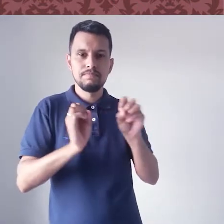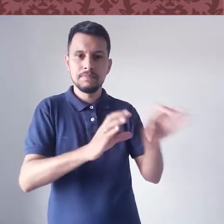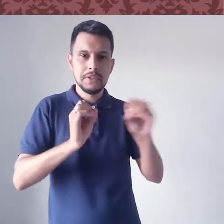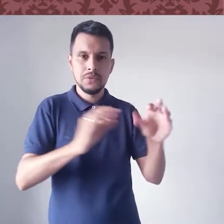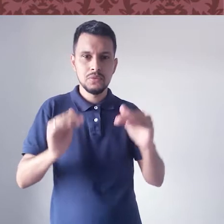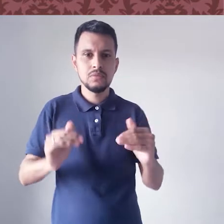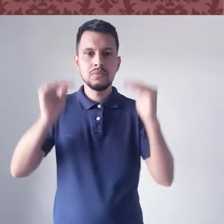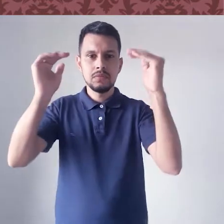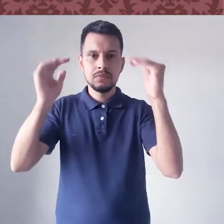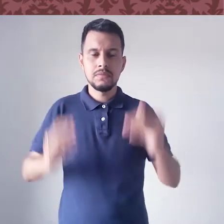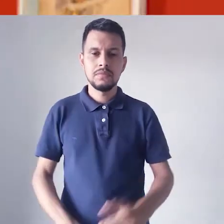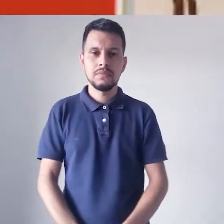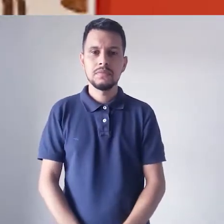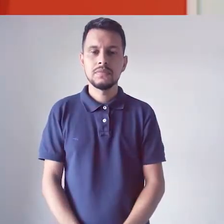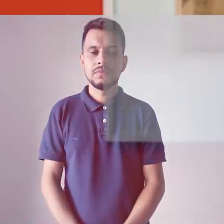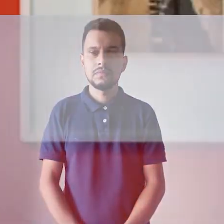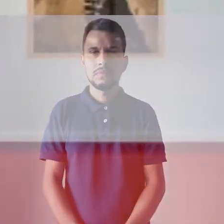instituições de ensino superior.